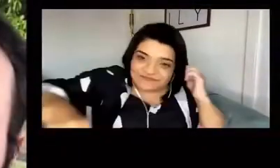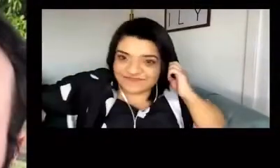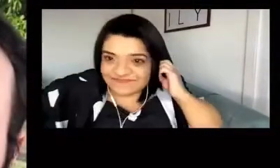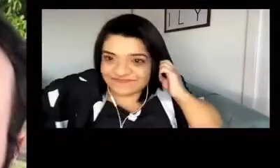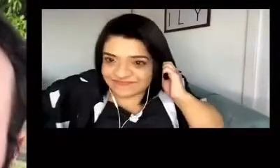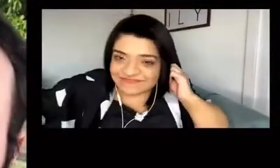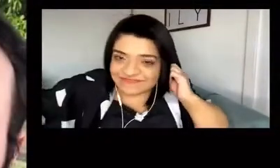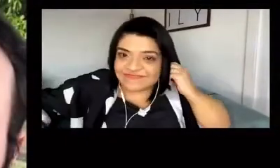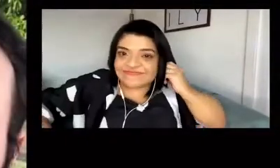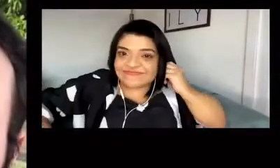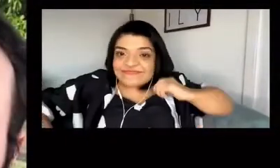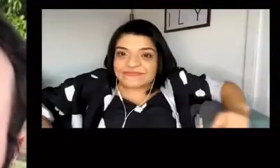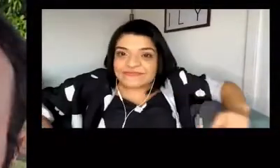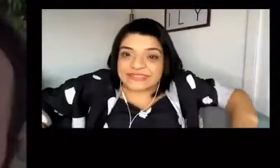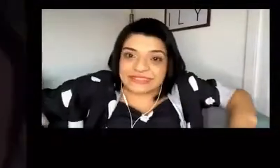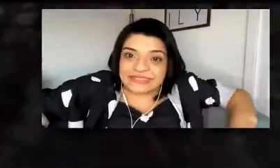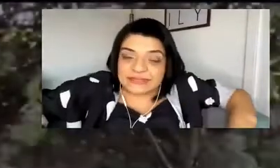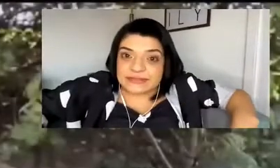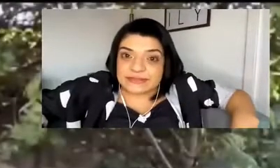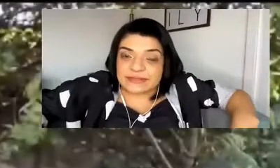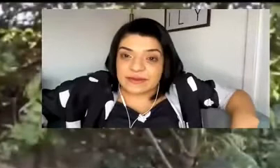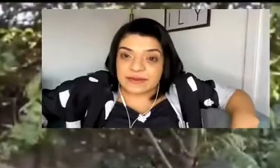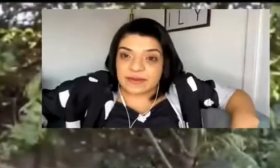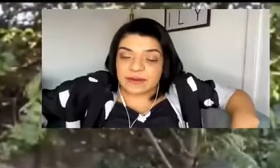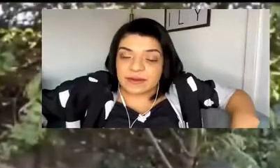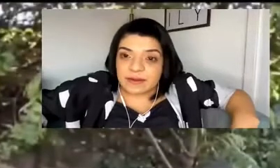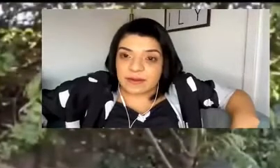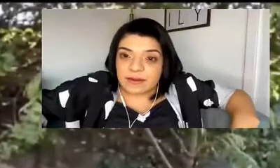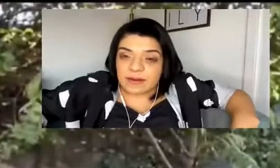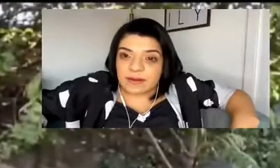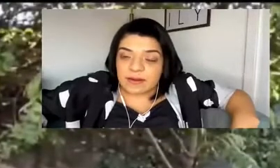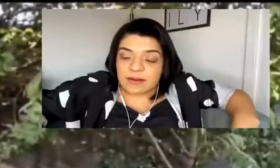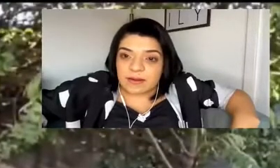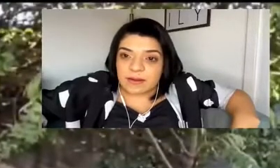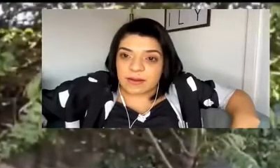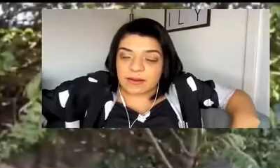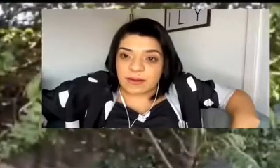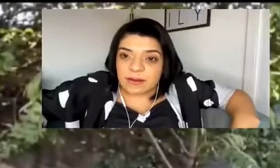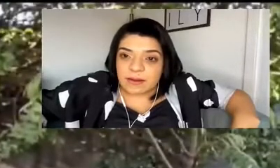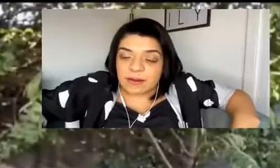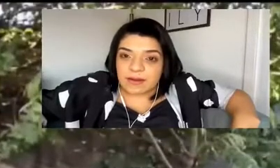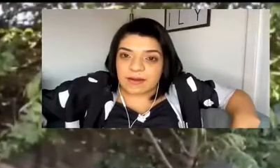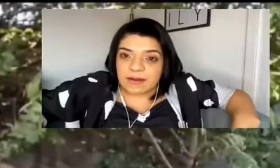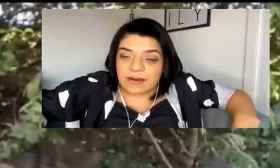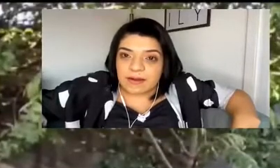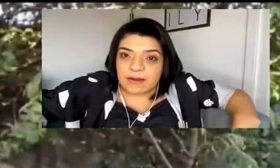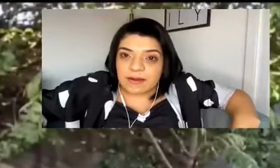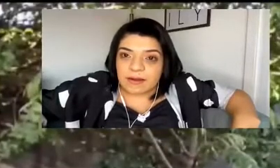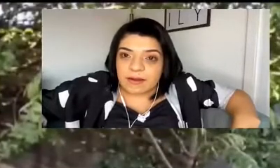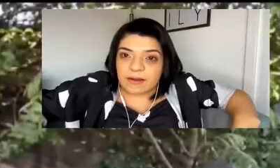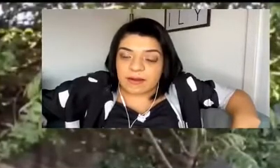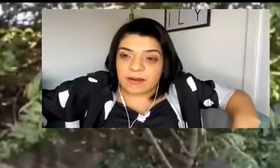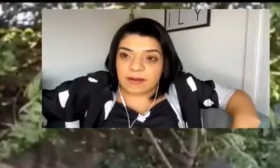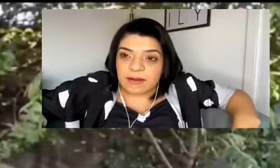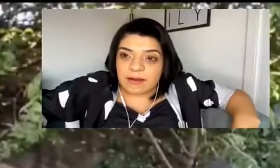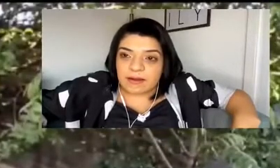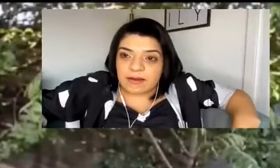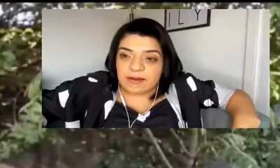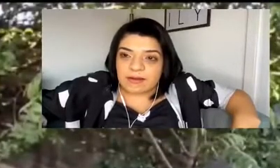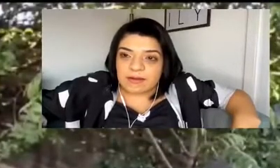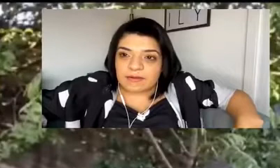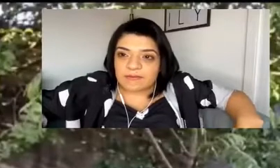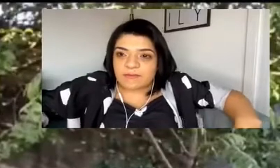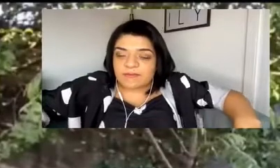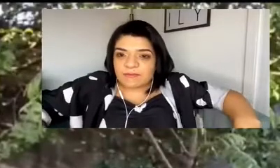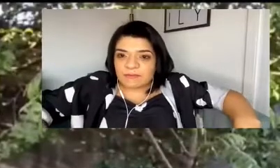gostaria de parabenizar a Lohane pelo trabalho dela. E que ela continue fazendo